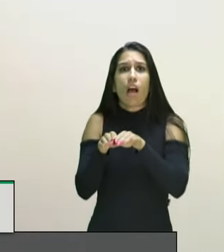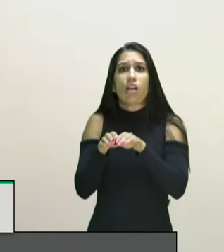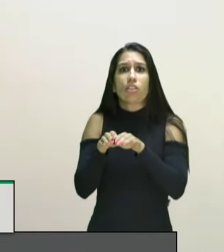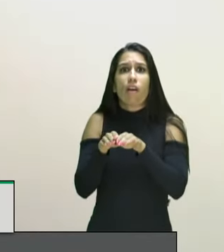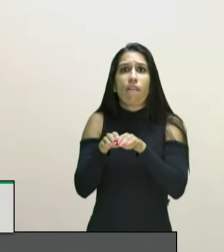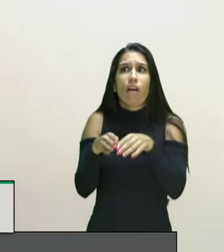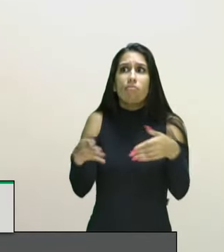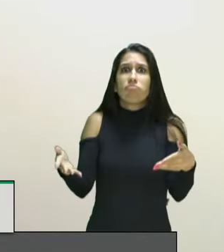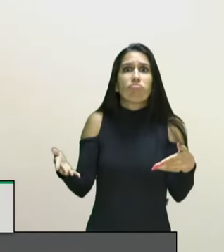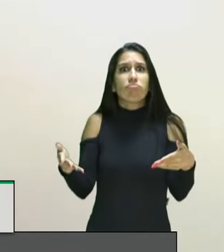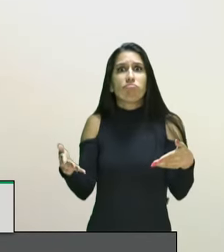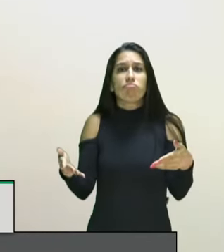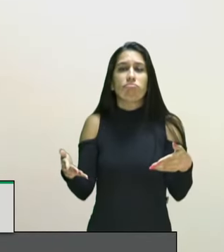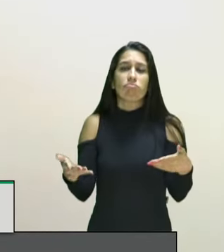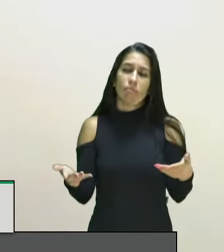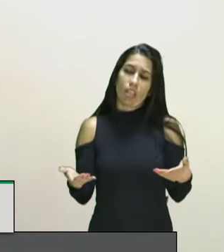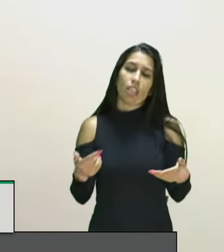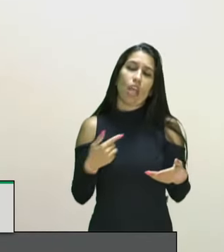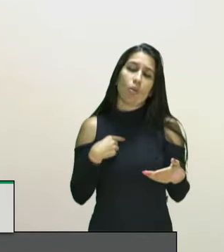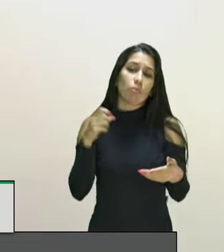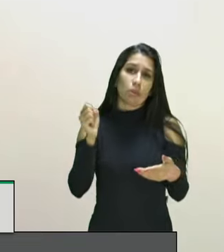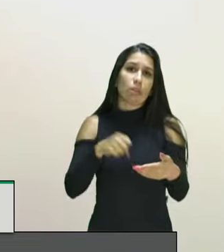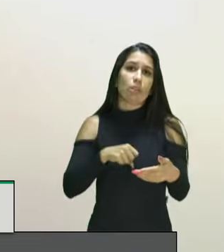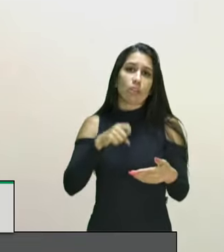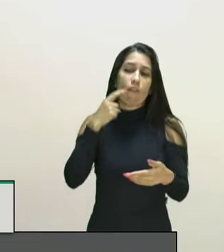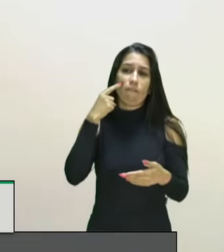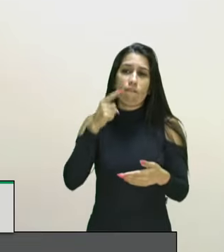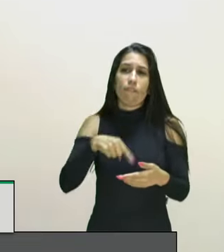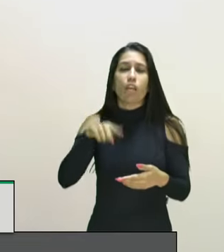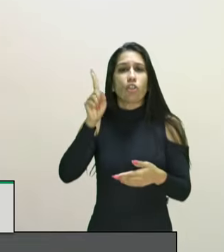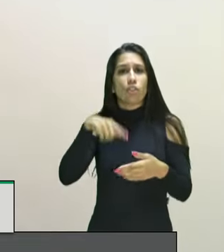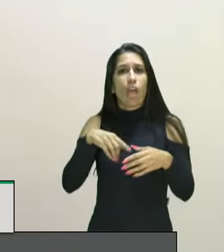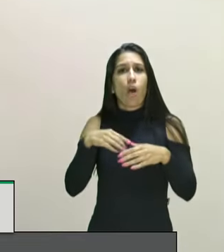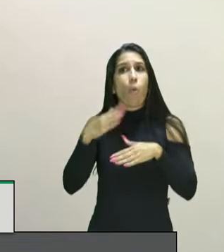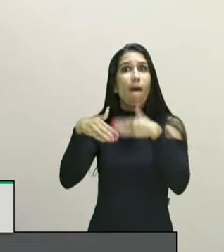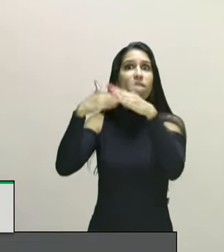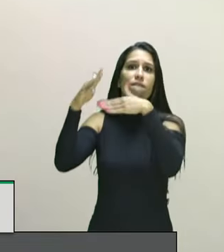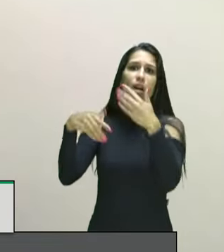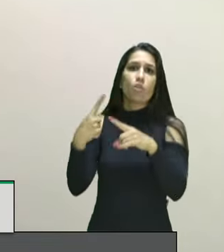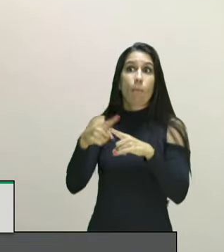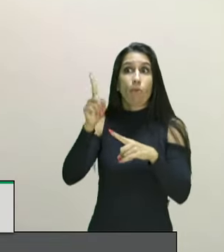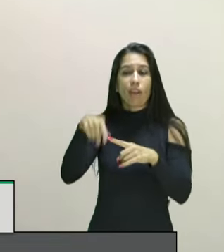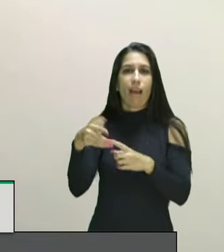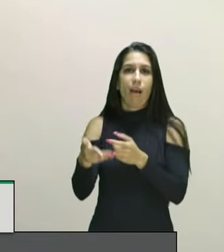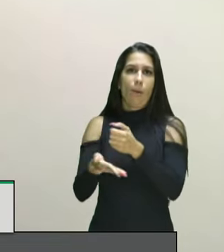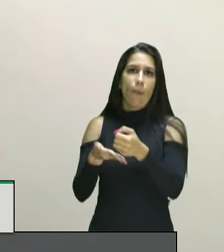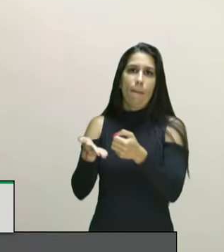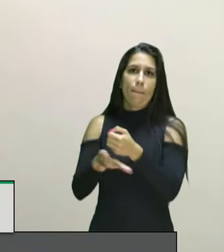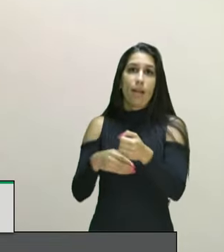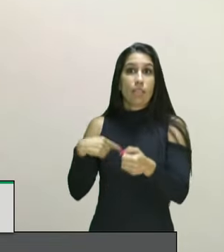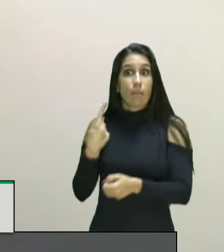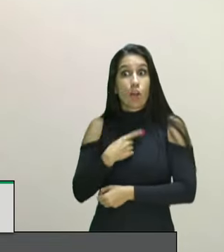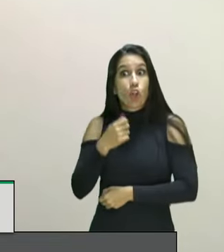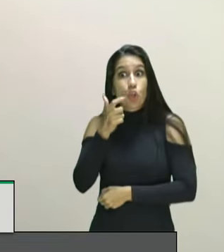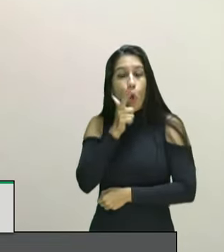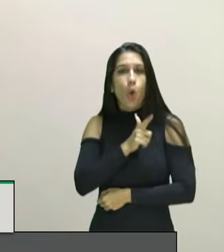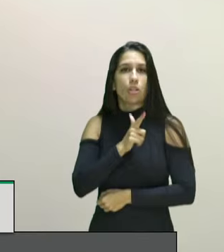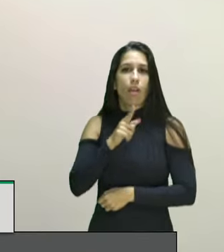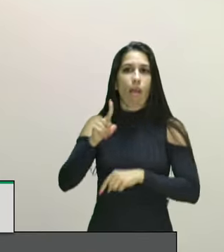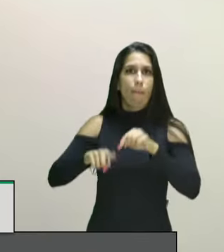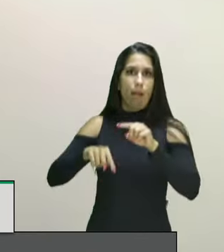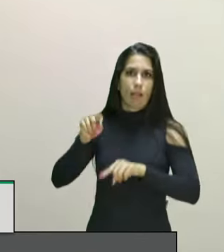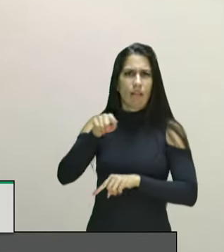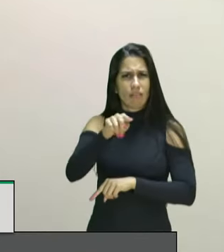e eu encaro sim como um grande avanço porque é a base para alcançarmos a igualdade material quando você fala de